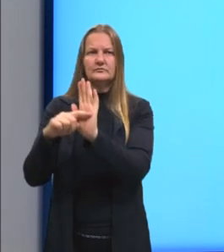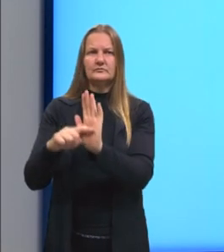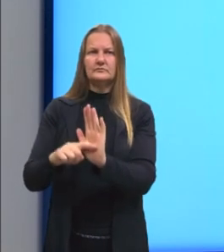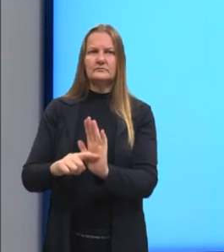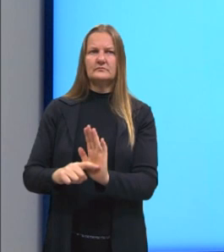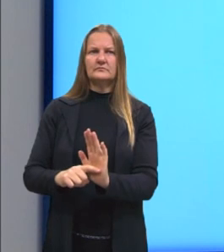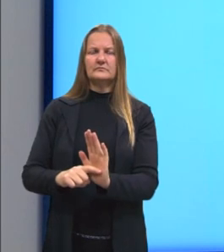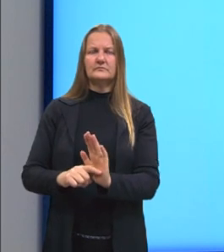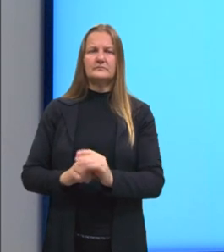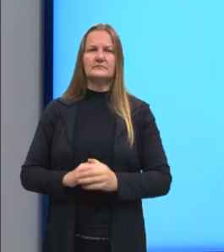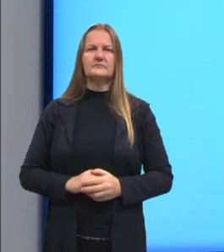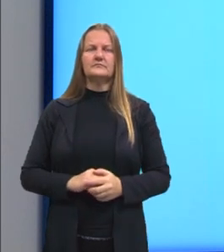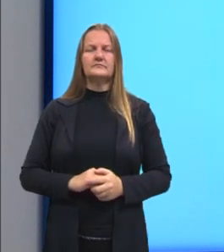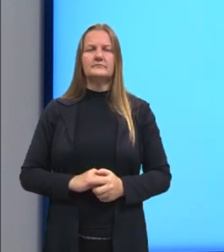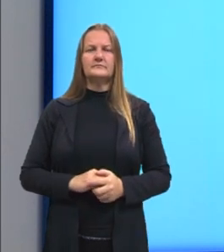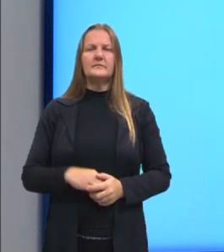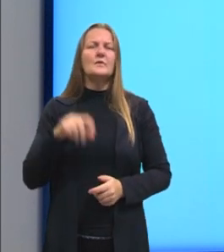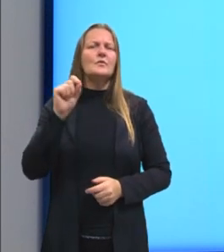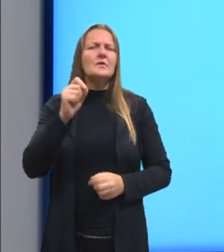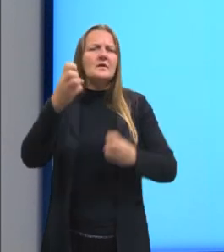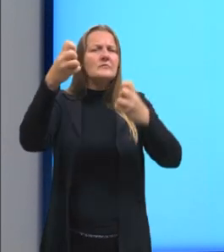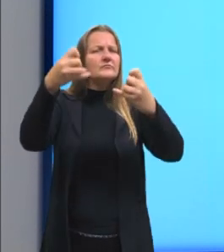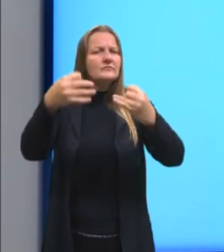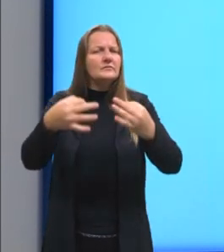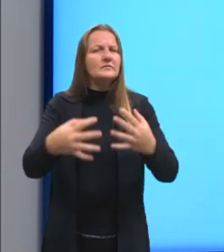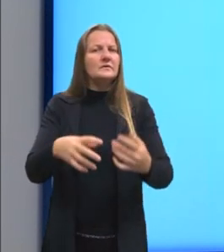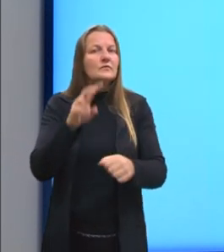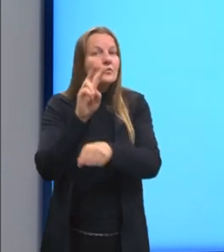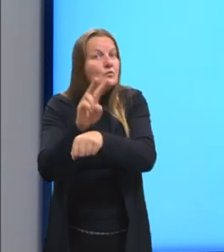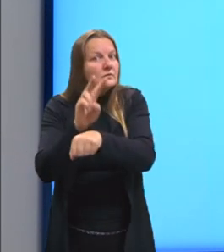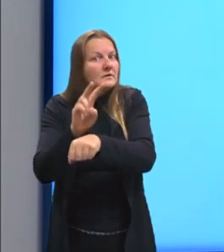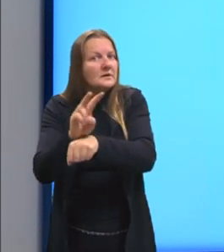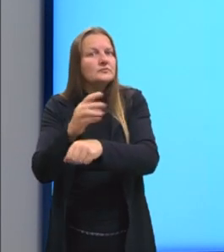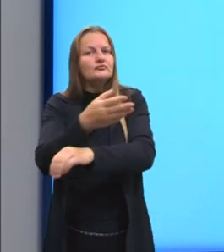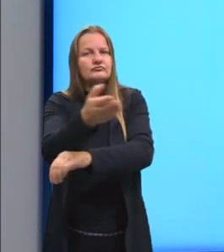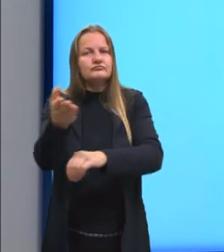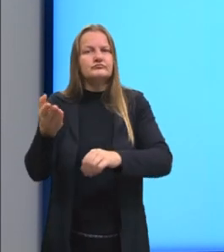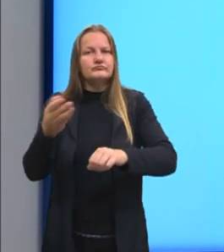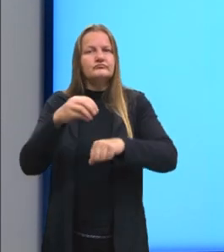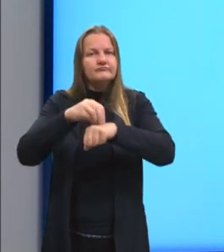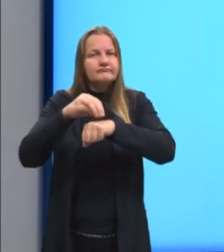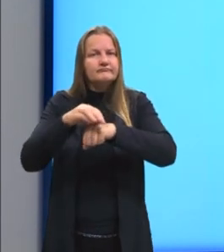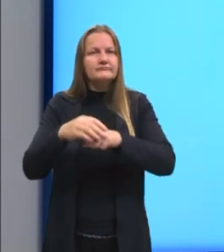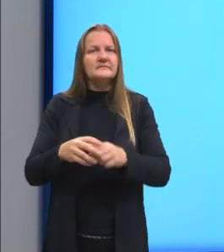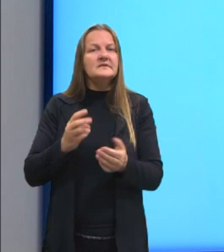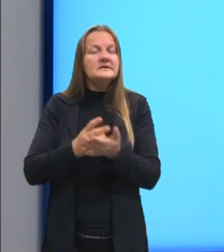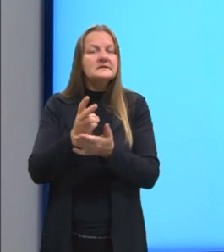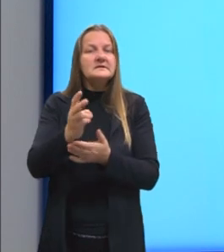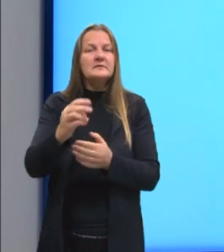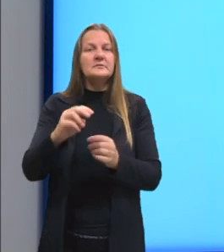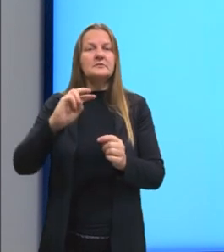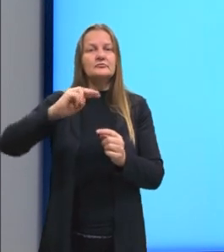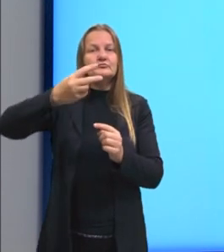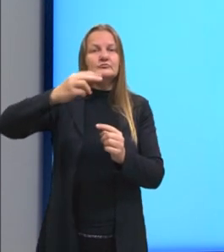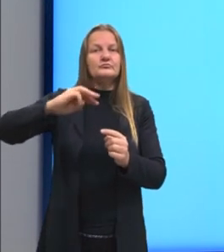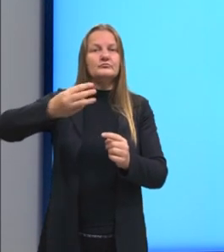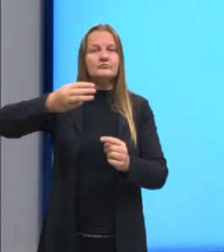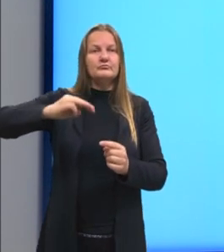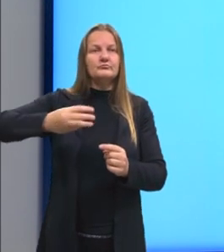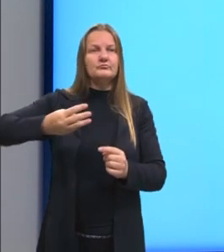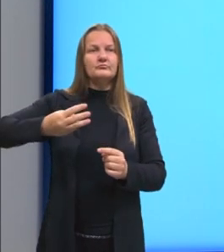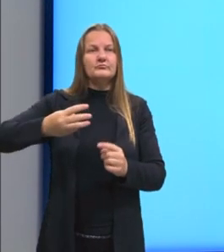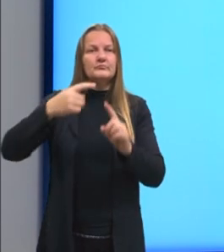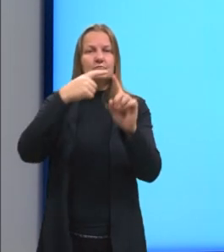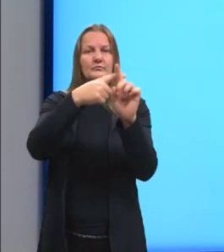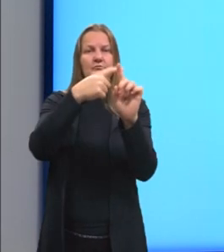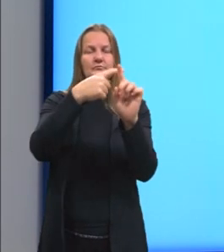negativos. O que eu quero que vocês cuidem bastante, tá? Sempre o expoente, quando ele for